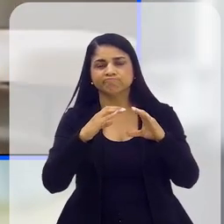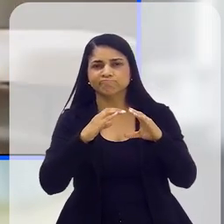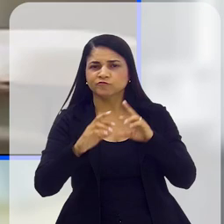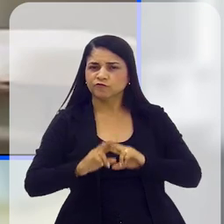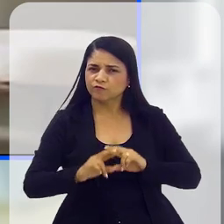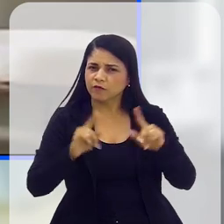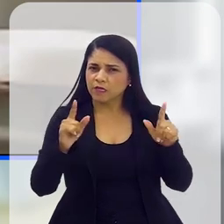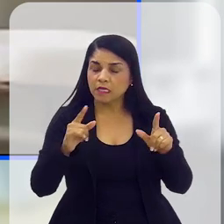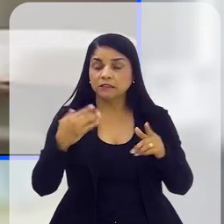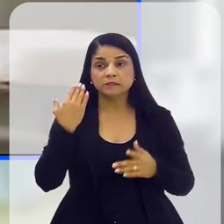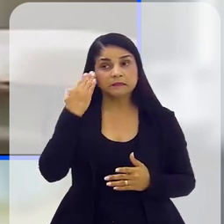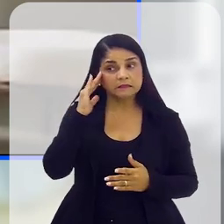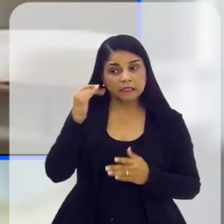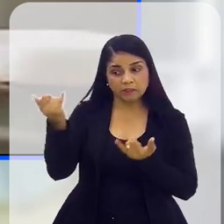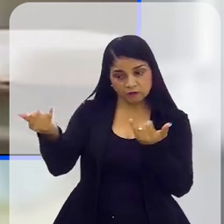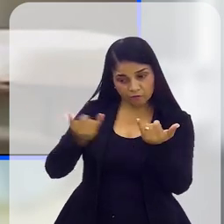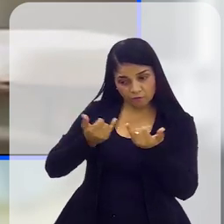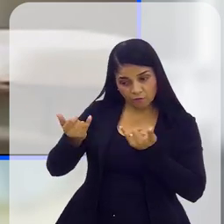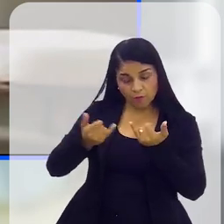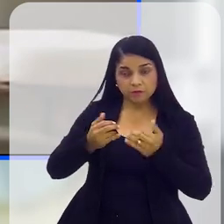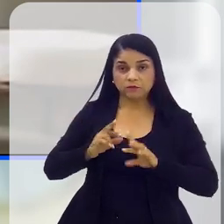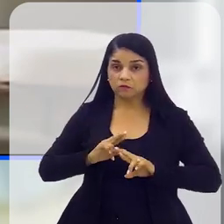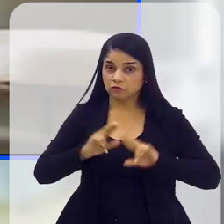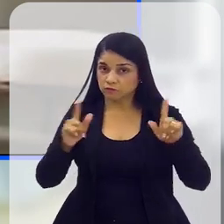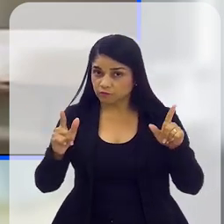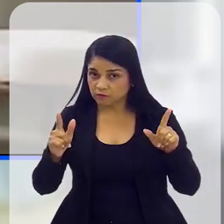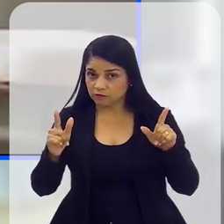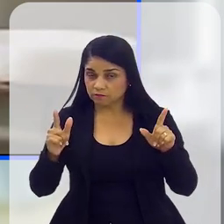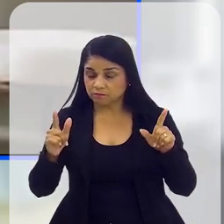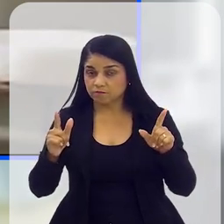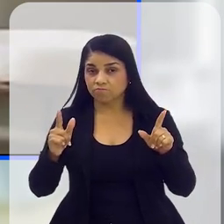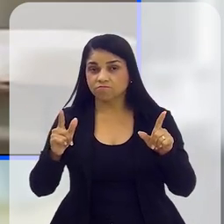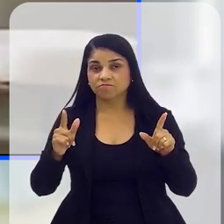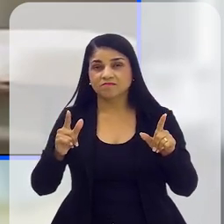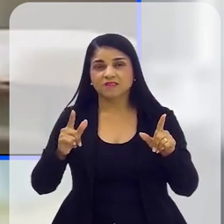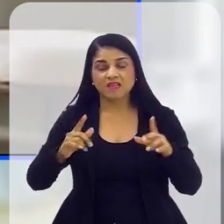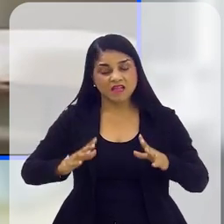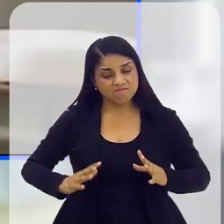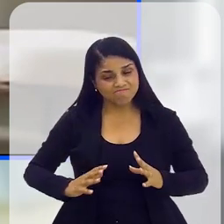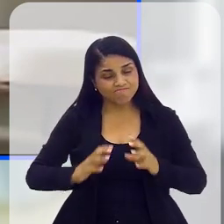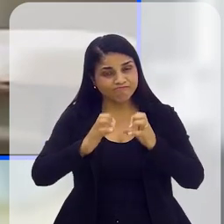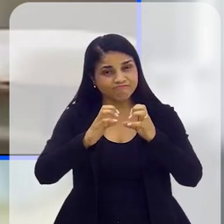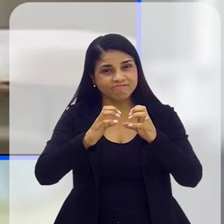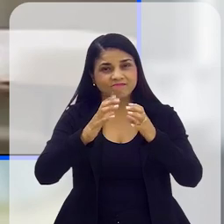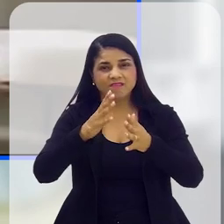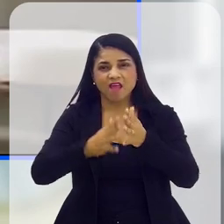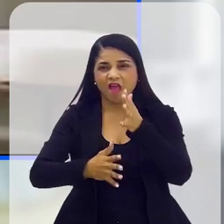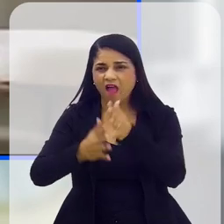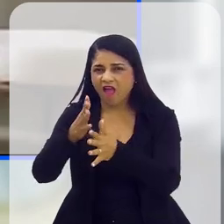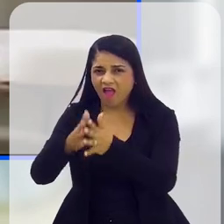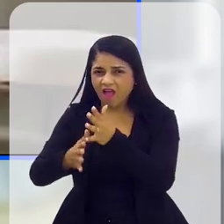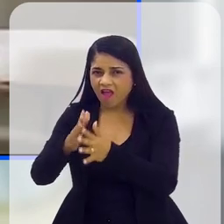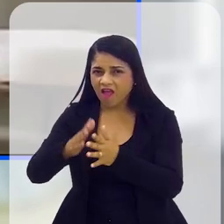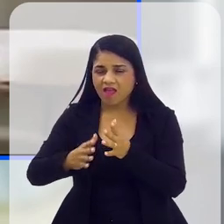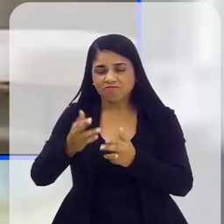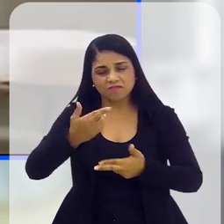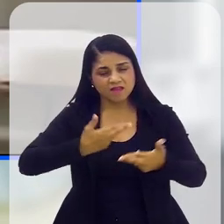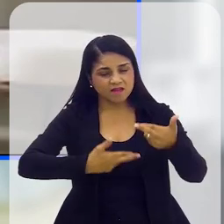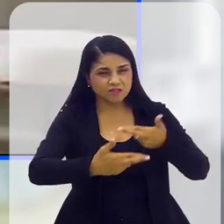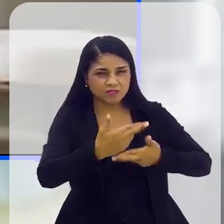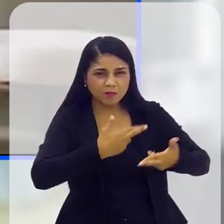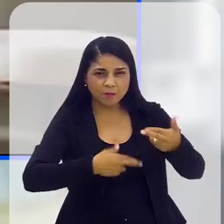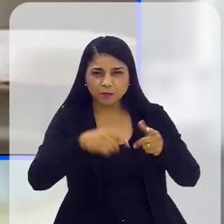entende informações de uma maneira diferente. E isso, às vezes, gera muito atrito entre as pessoas nos